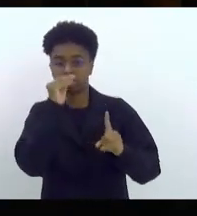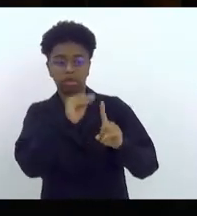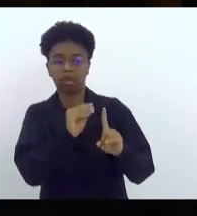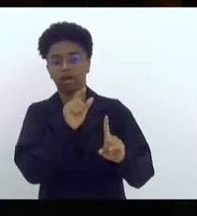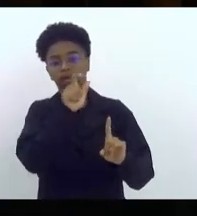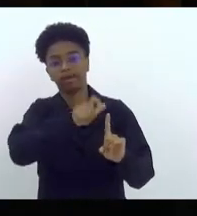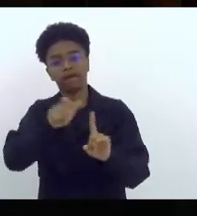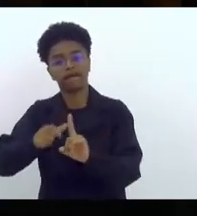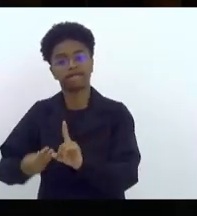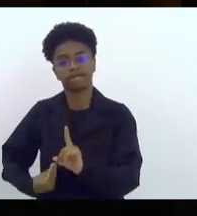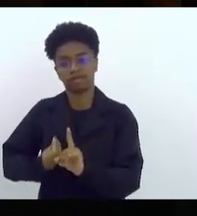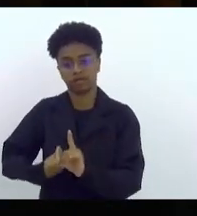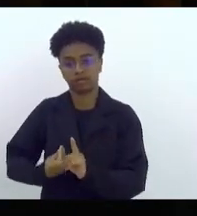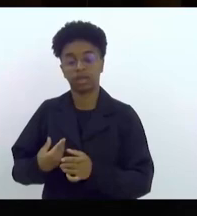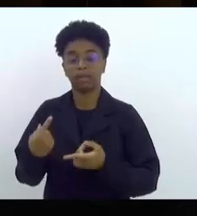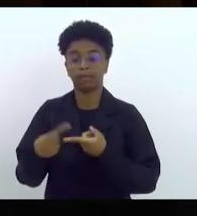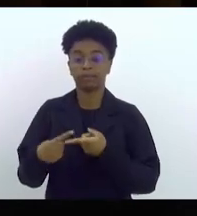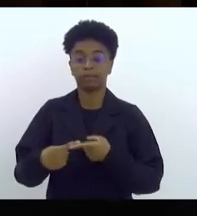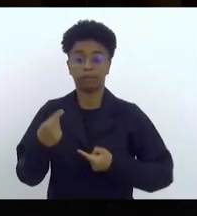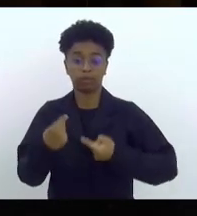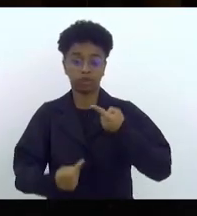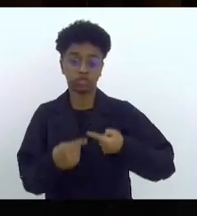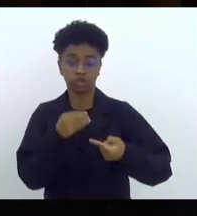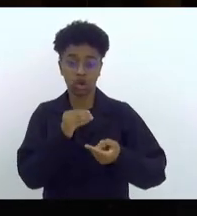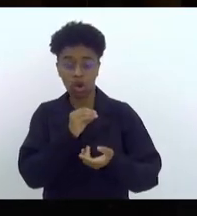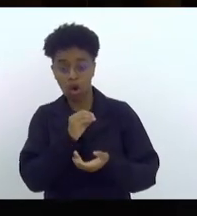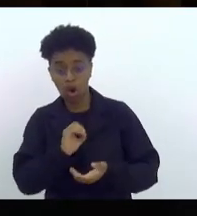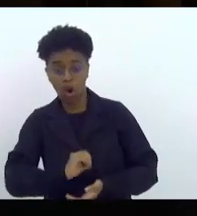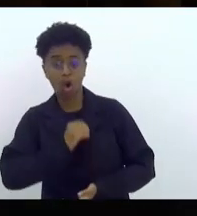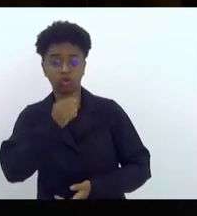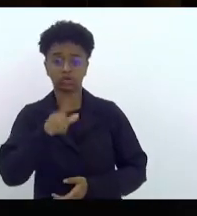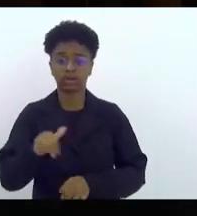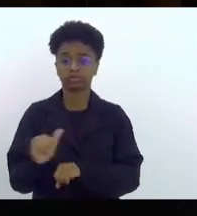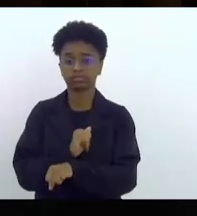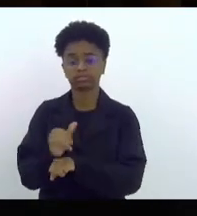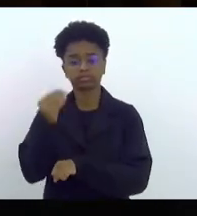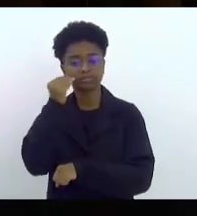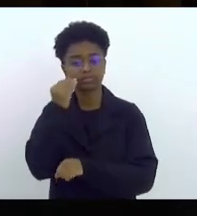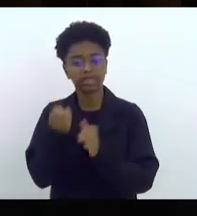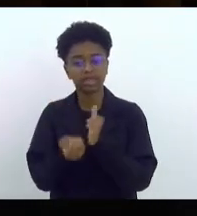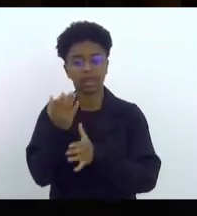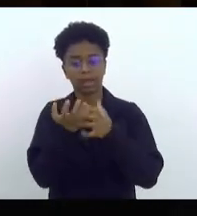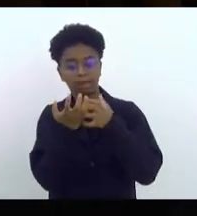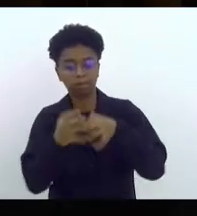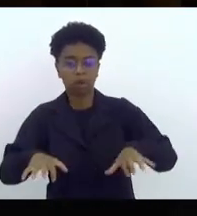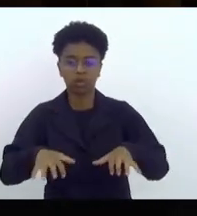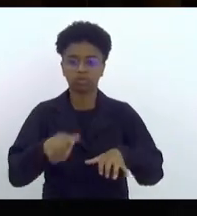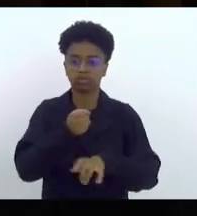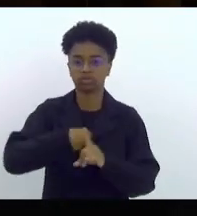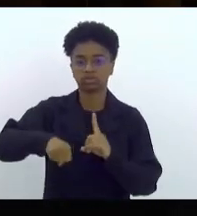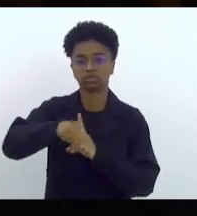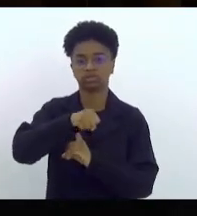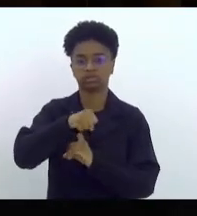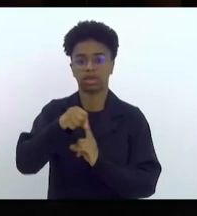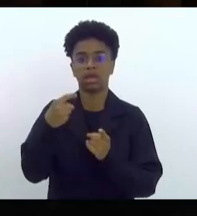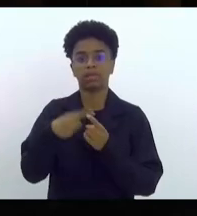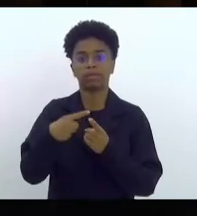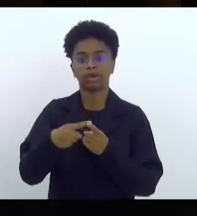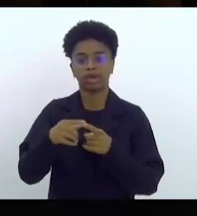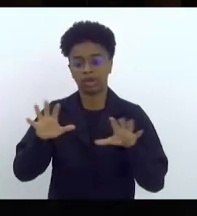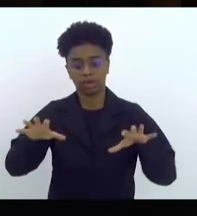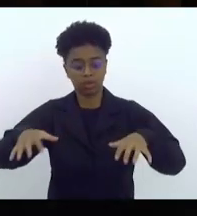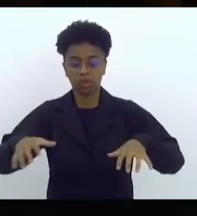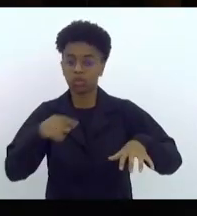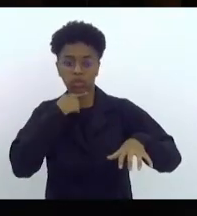A política de ódio como um método de construir polarizações na nossa sociedade que não reconheça